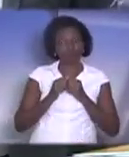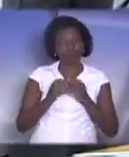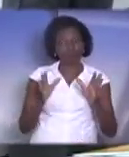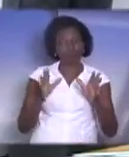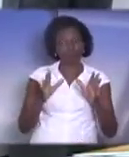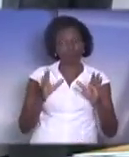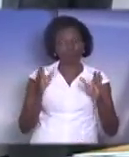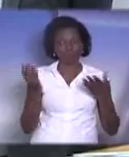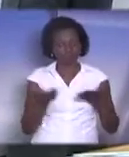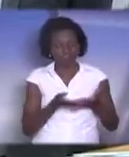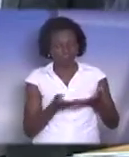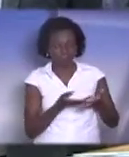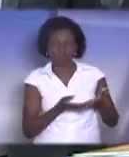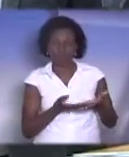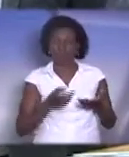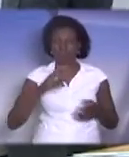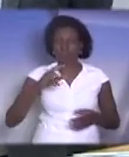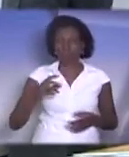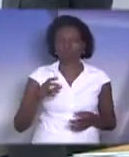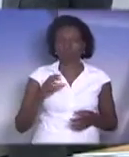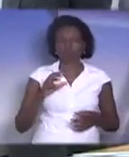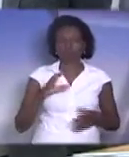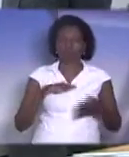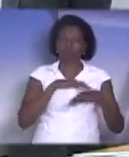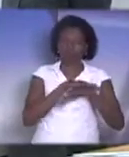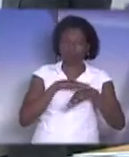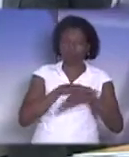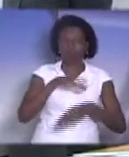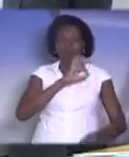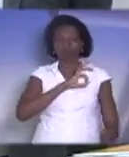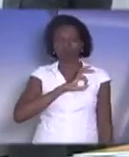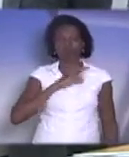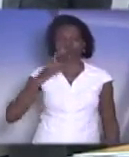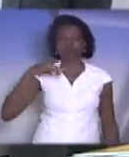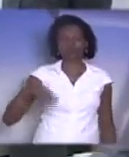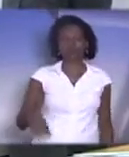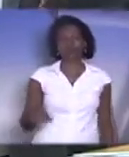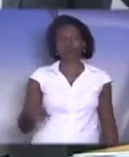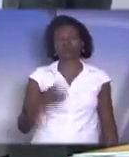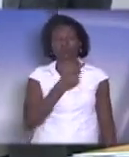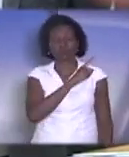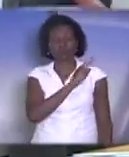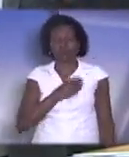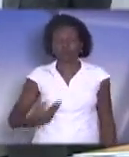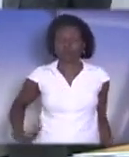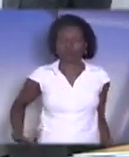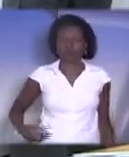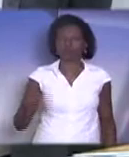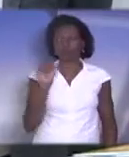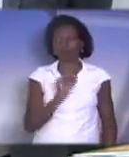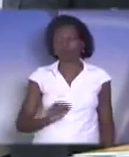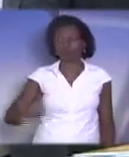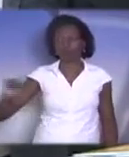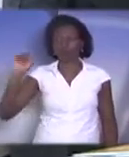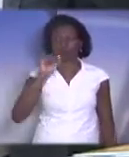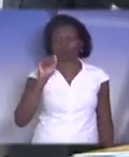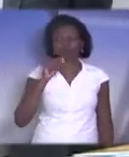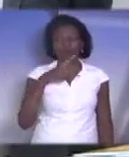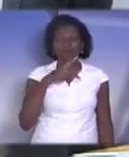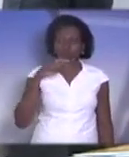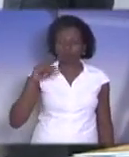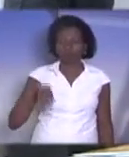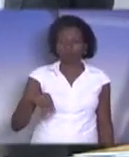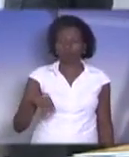que converse com o comando da Polícia Militar, com o governador, e que abra um processo de negociação com a associação da Polícia Militar.